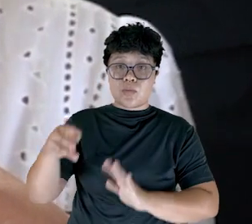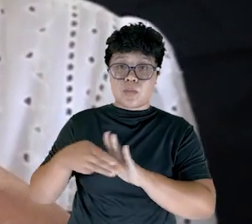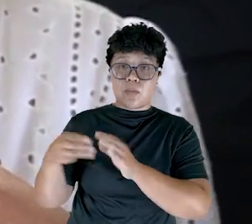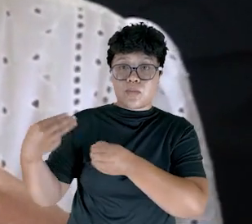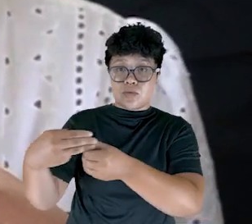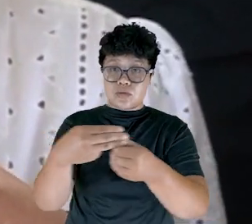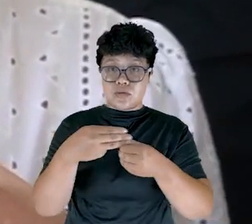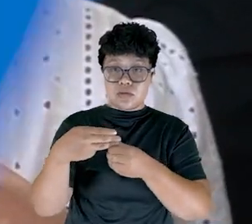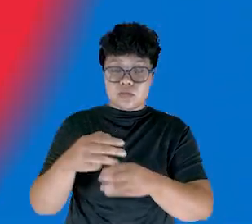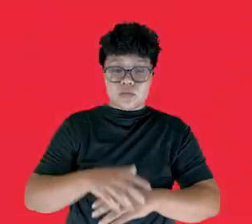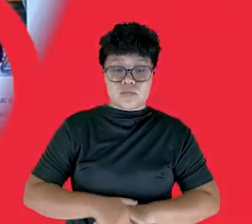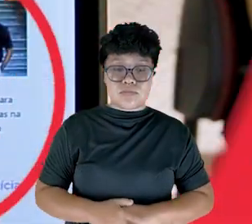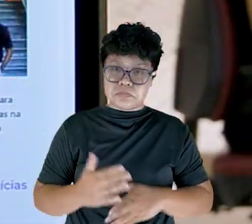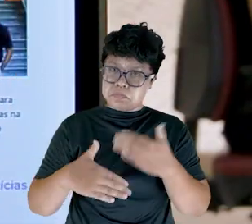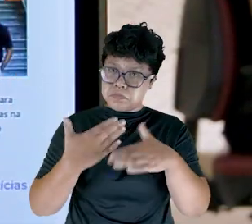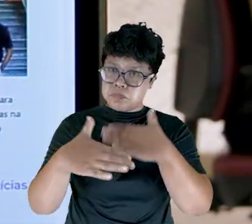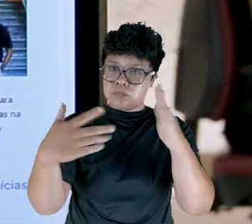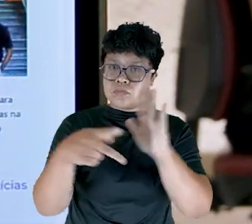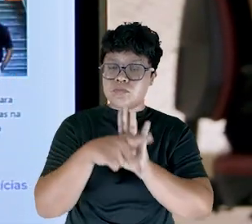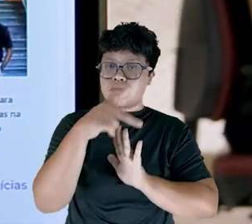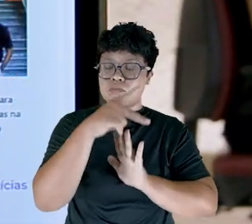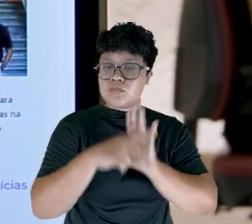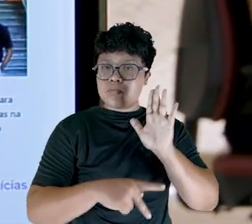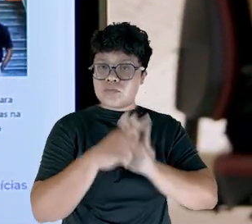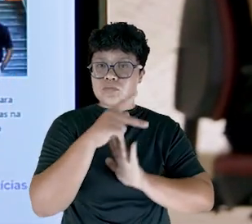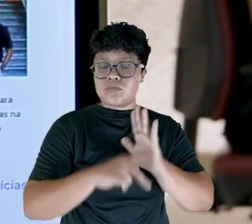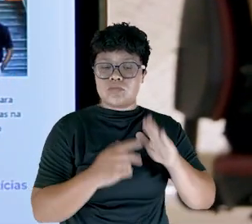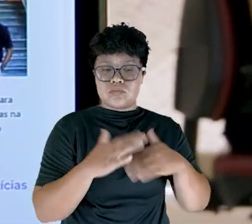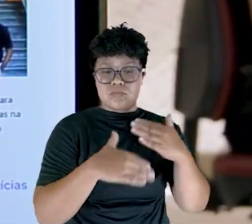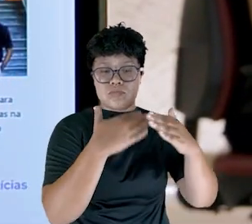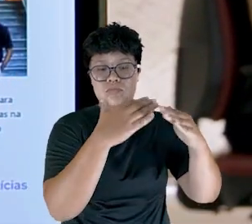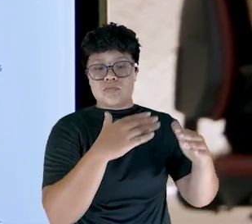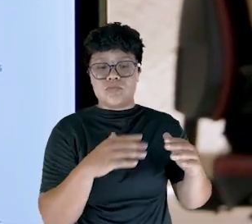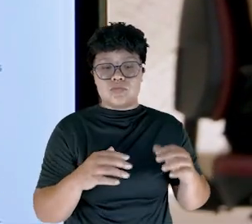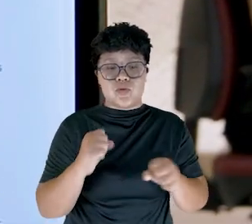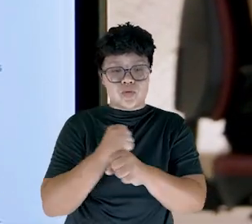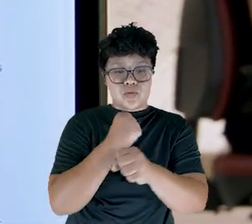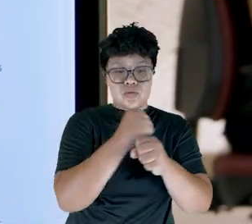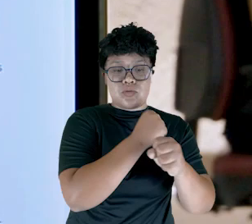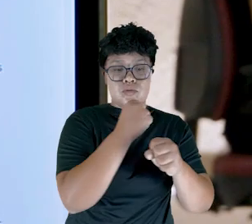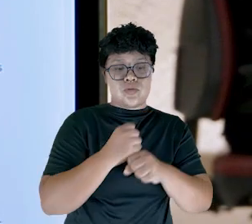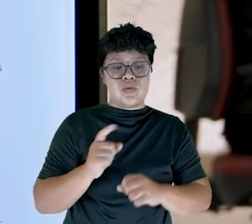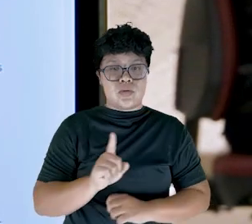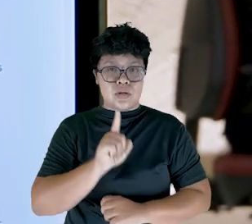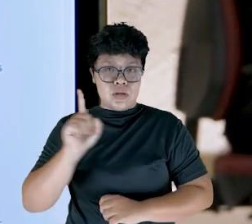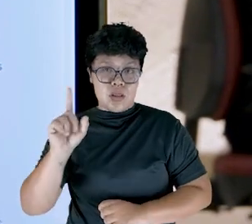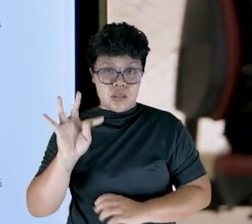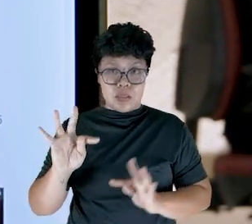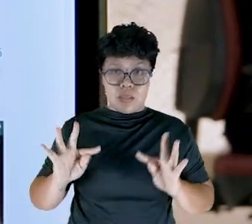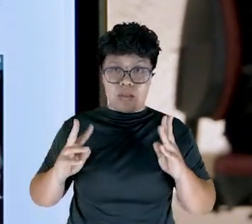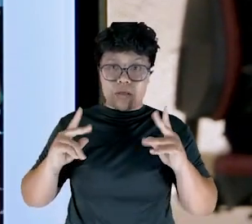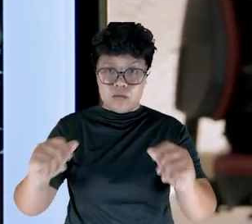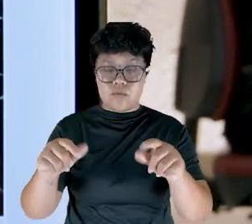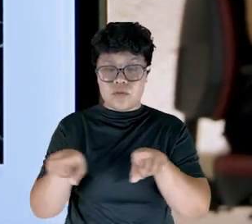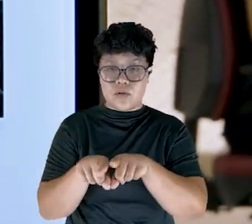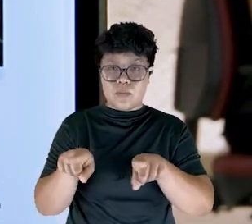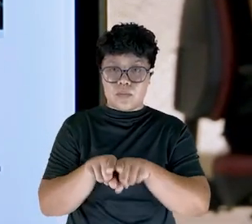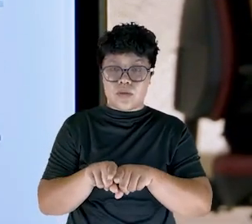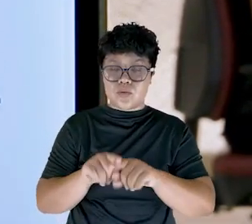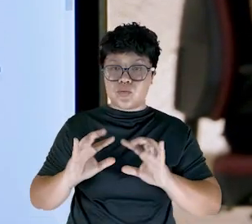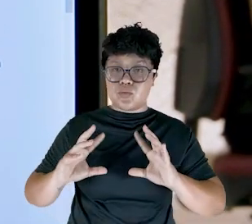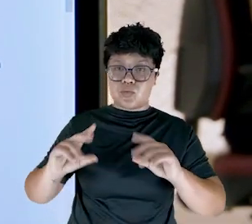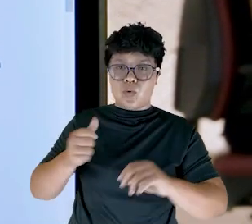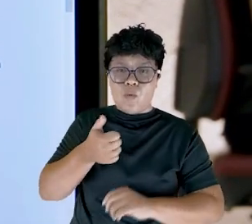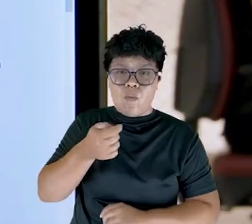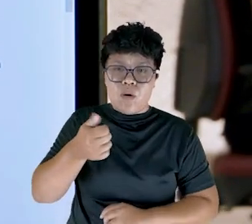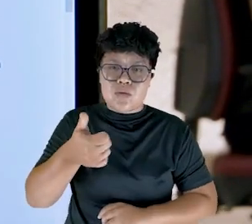municípios do estado do Pará. Em Belém, avançam as obras de construção de unidades habitacionais no bairro da Terra Firme. Mais de 40% dos